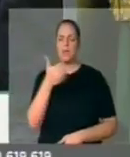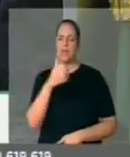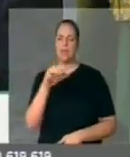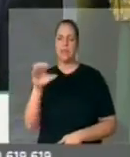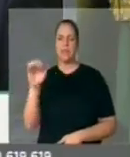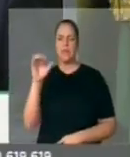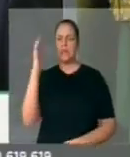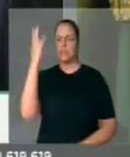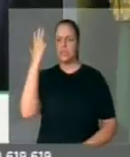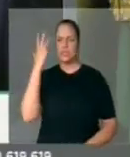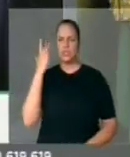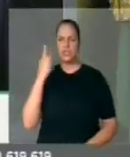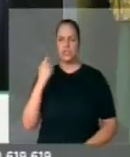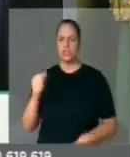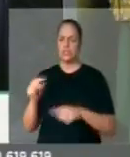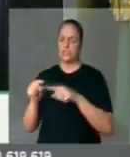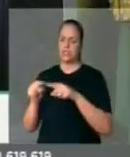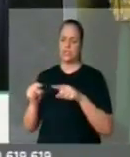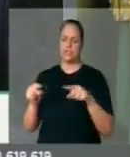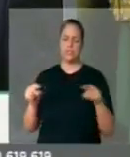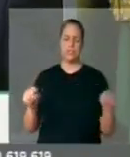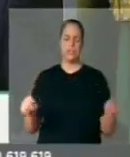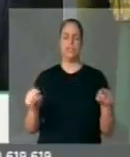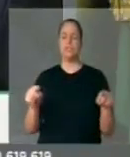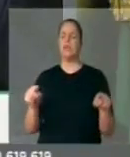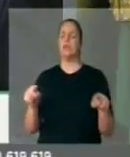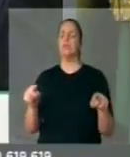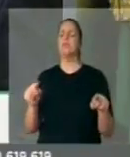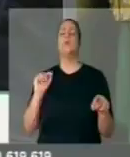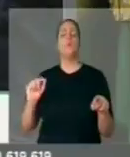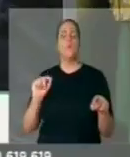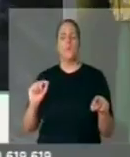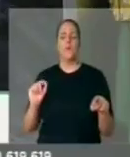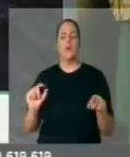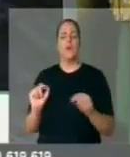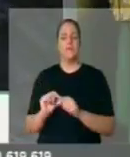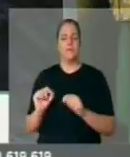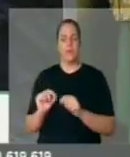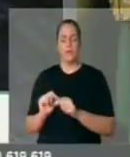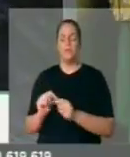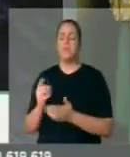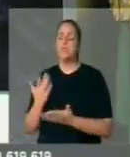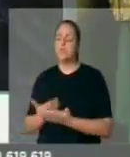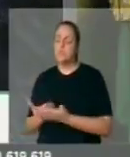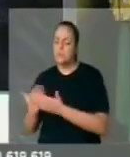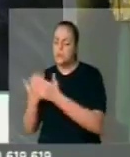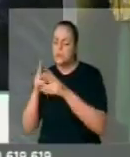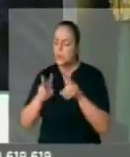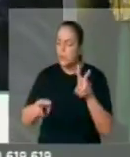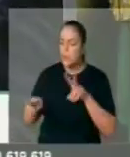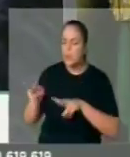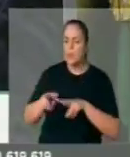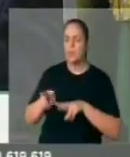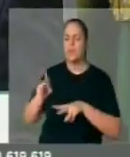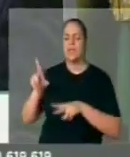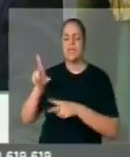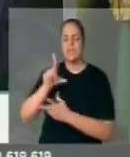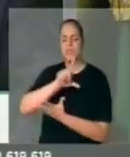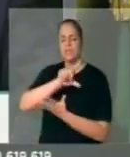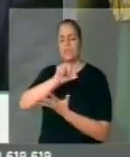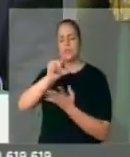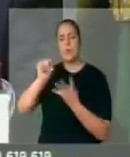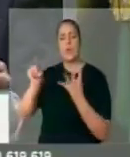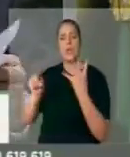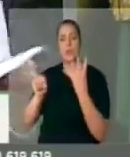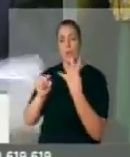dez dias, foi feito o estudo, foi escolhido entre quatro empresas que são